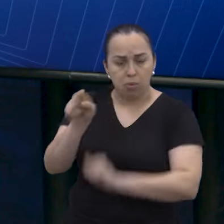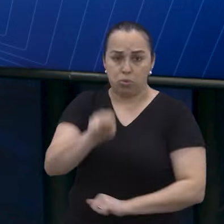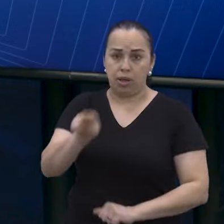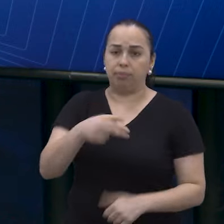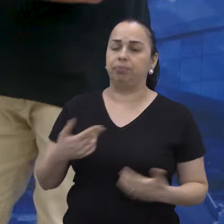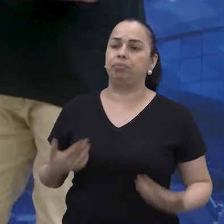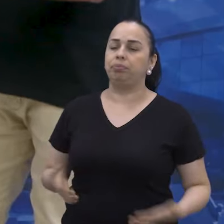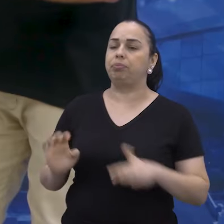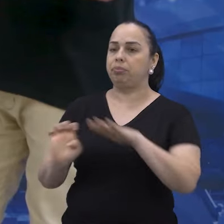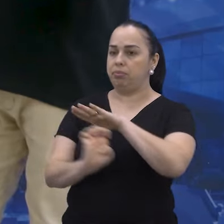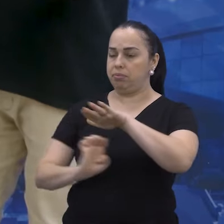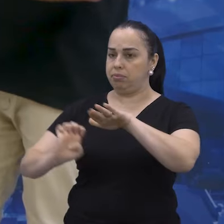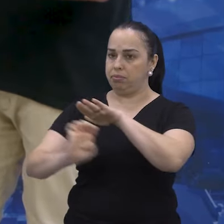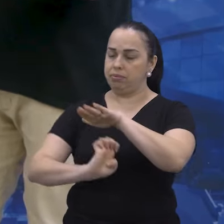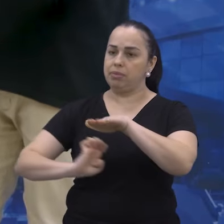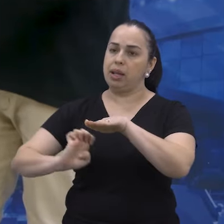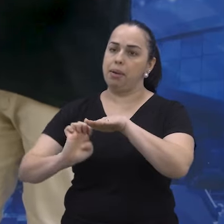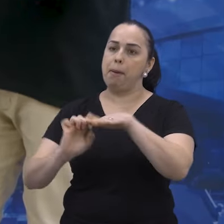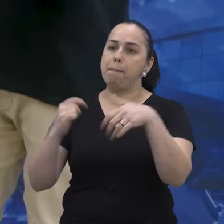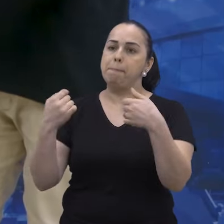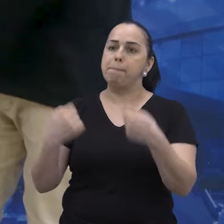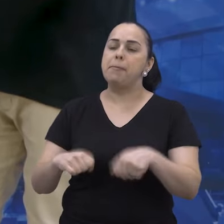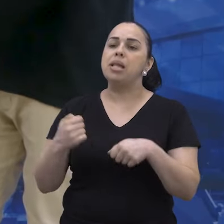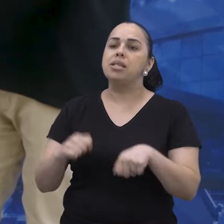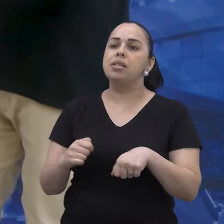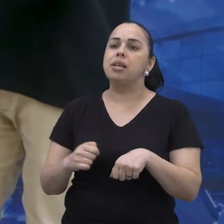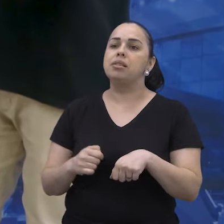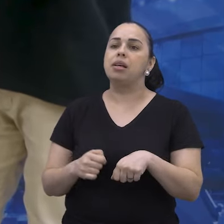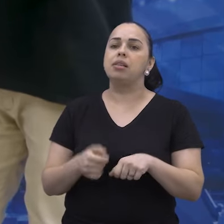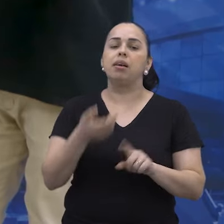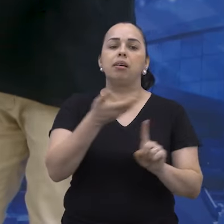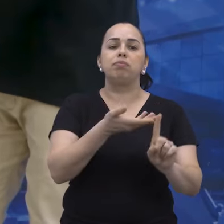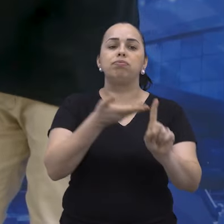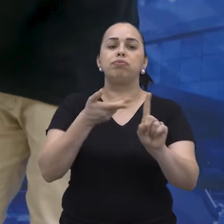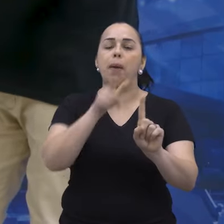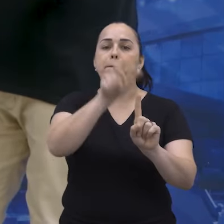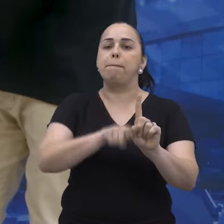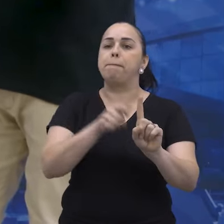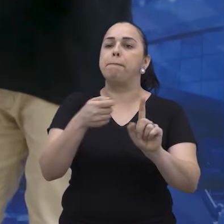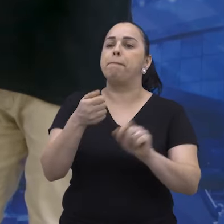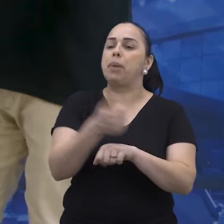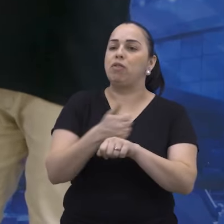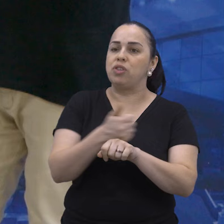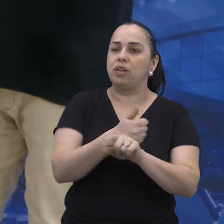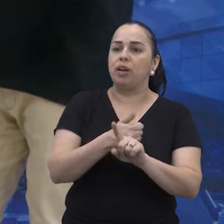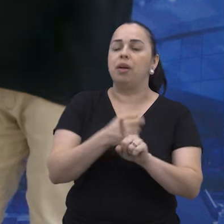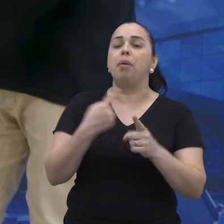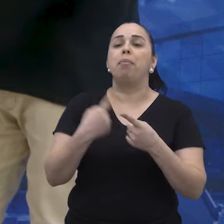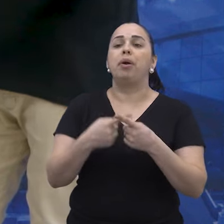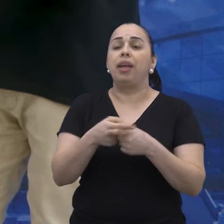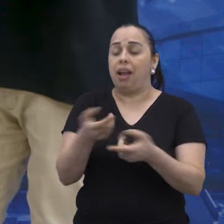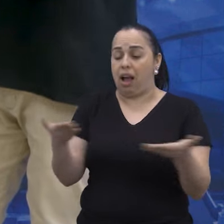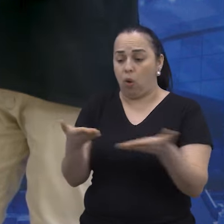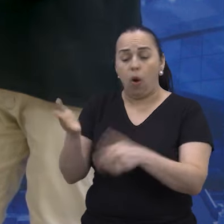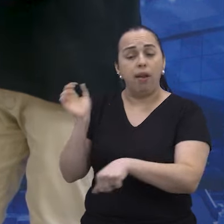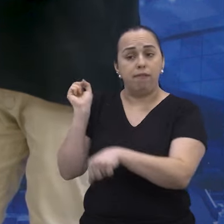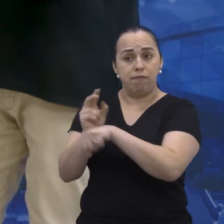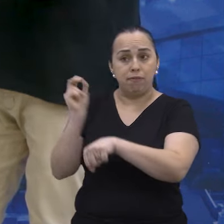E as empresas, elas precisam também investir nesses profissionais, porque vão abrir vagas